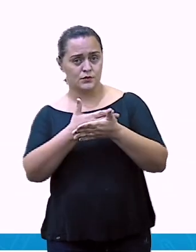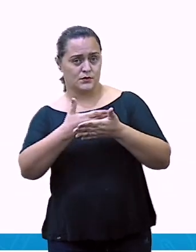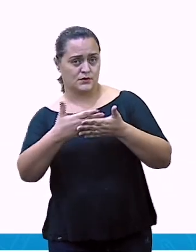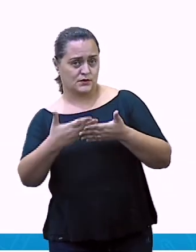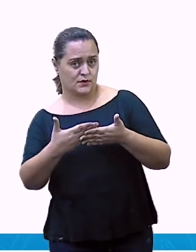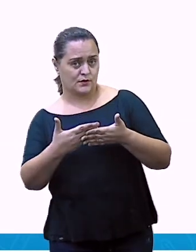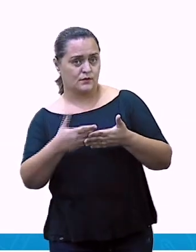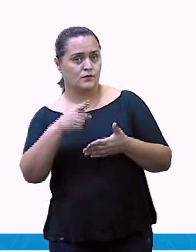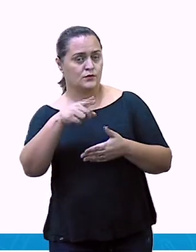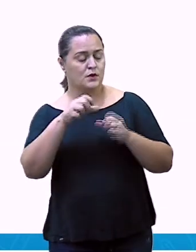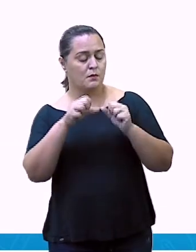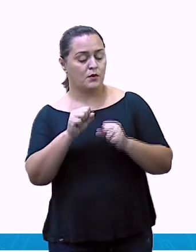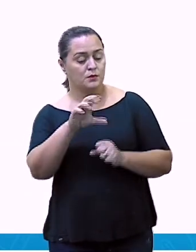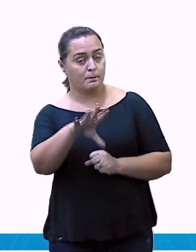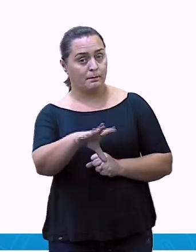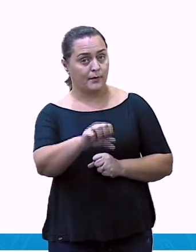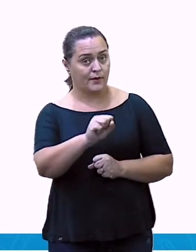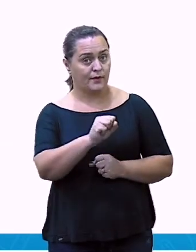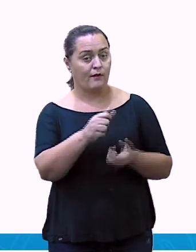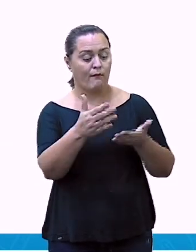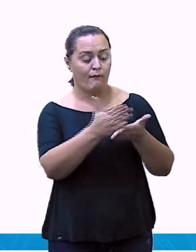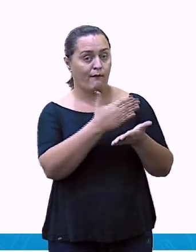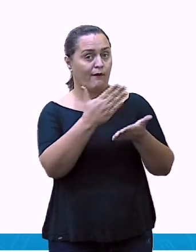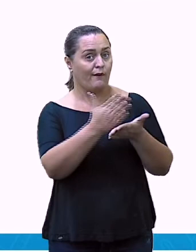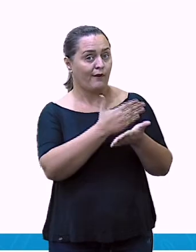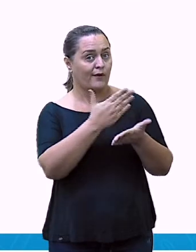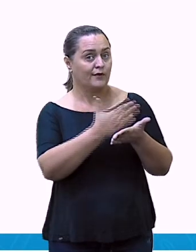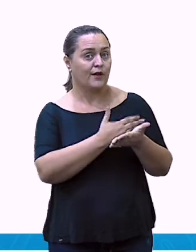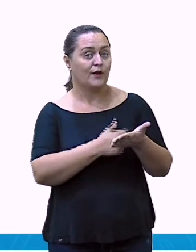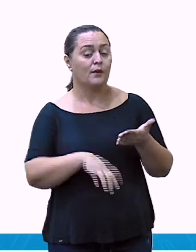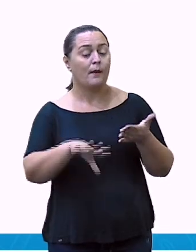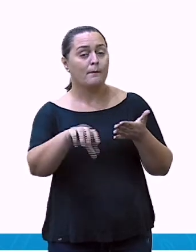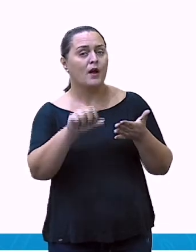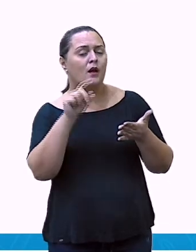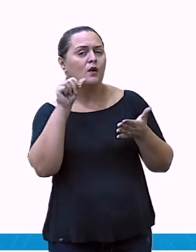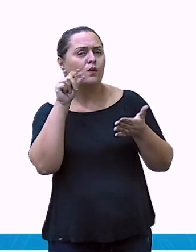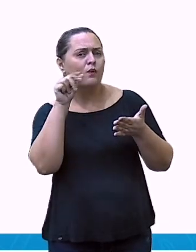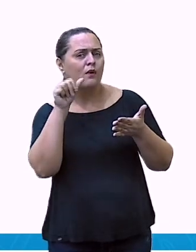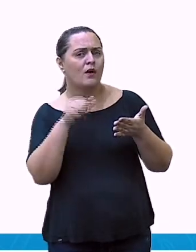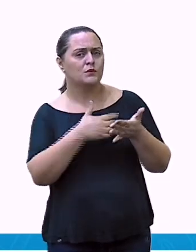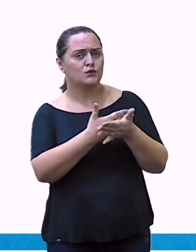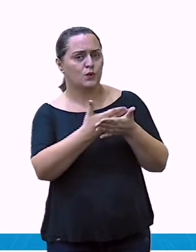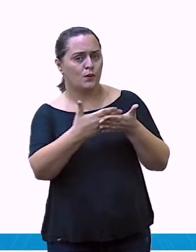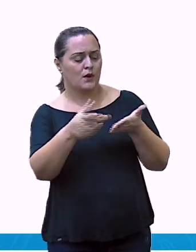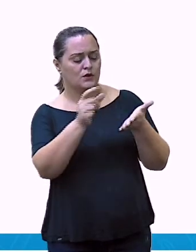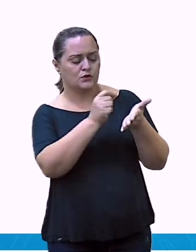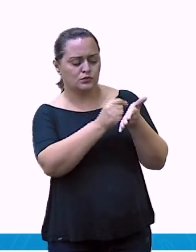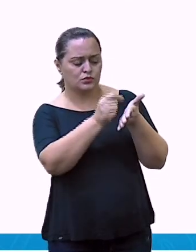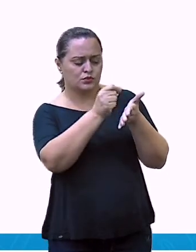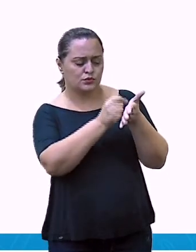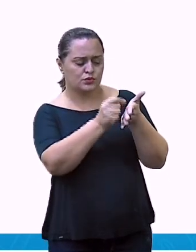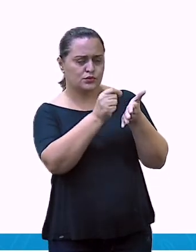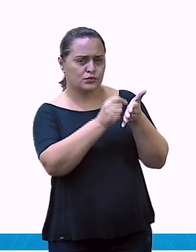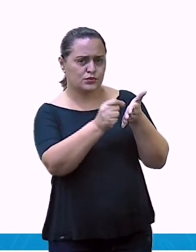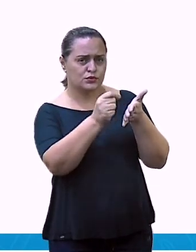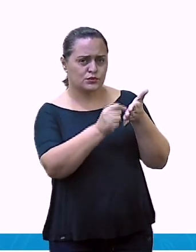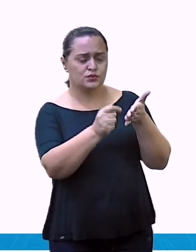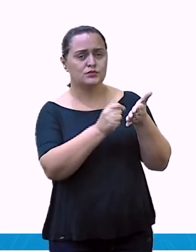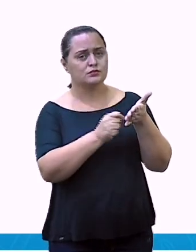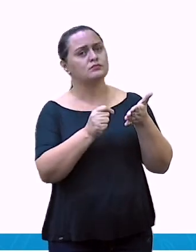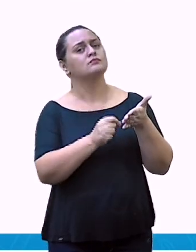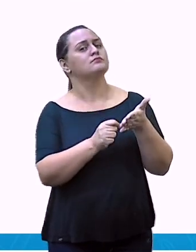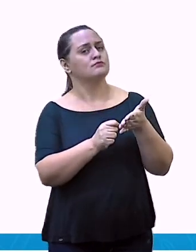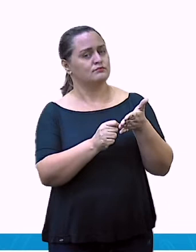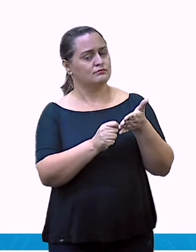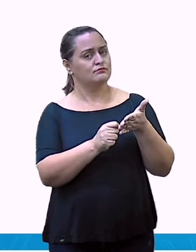pegasse seu caderno, pegasse seu lápis e anotasse tudo que vocês irão fazer. Vai lá, pega o